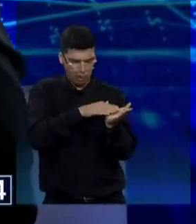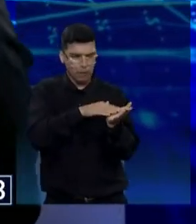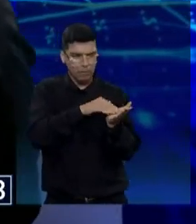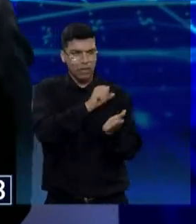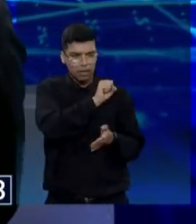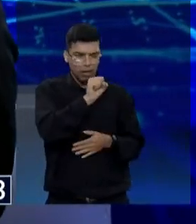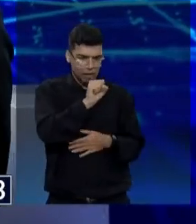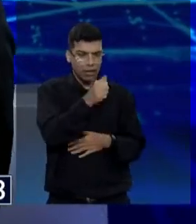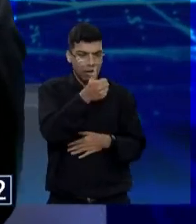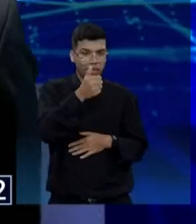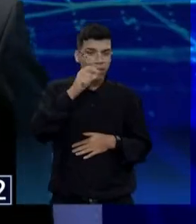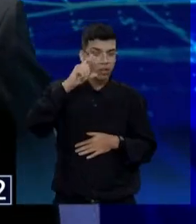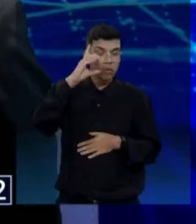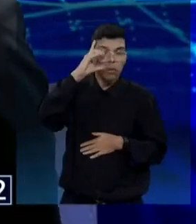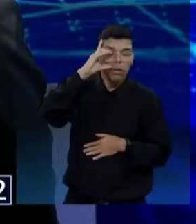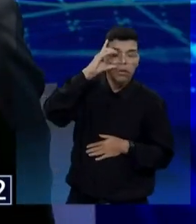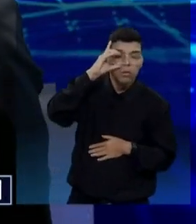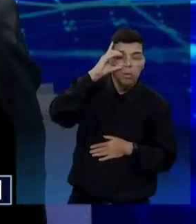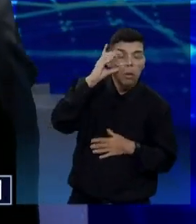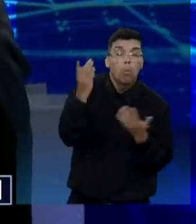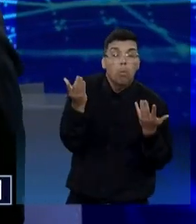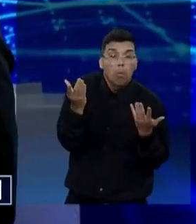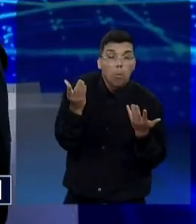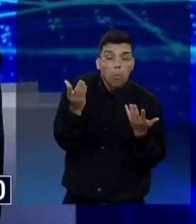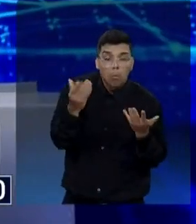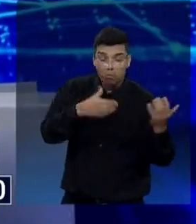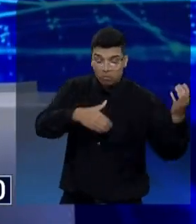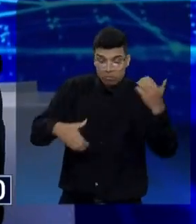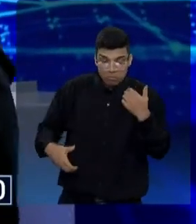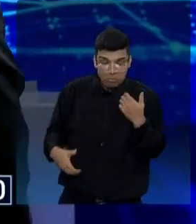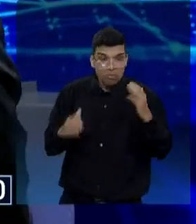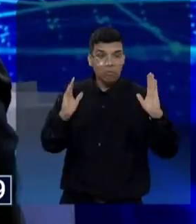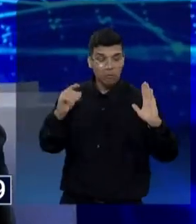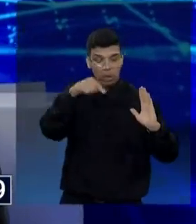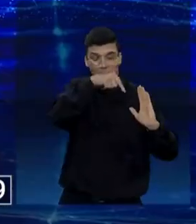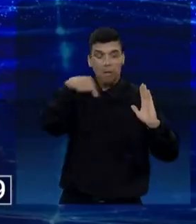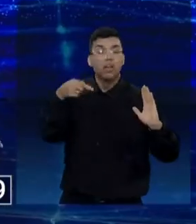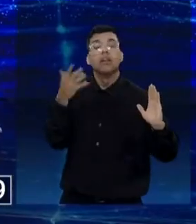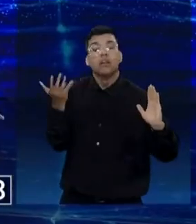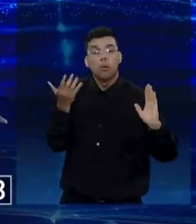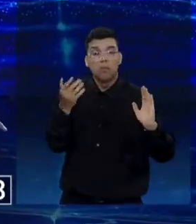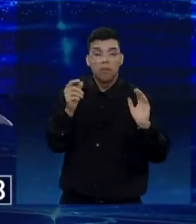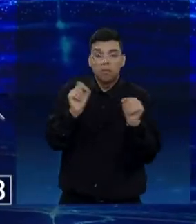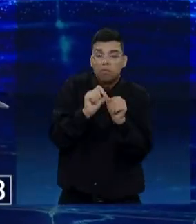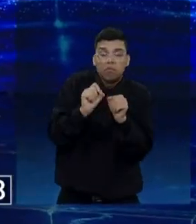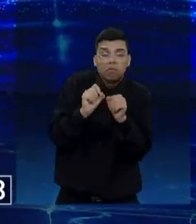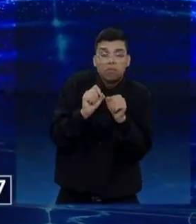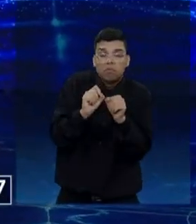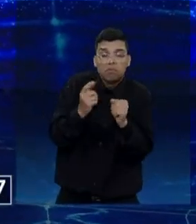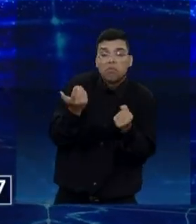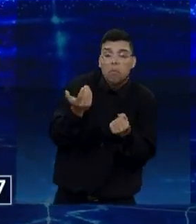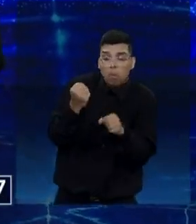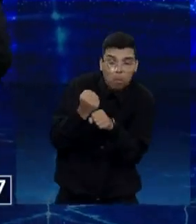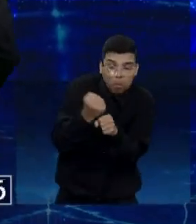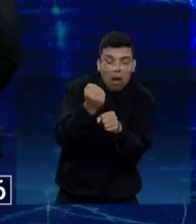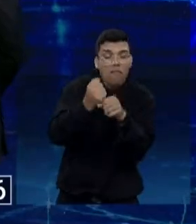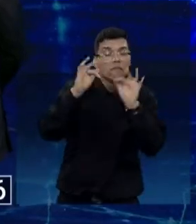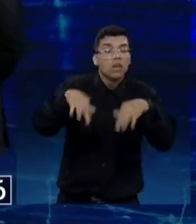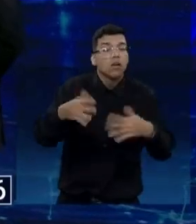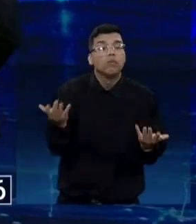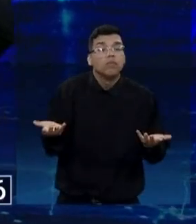Dilma ficou mais meia dúzia anos. Não terminou os 12 que faltavam? Se o senhor mandava no governo Dilma?